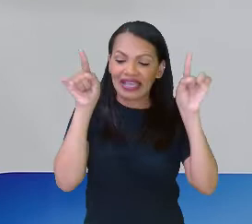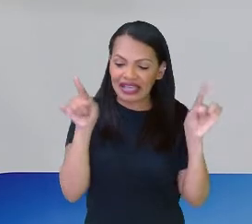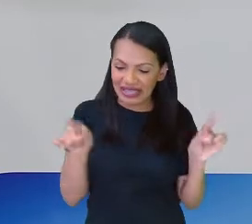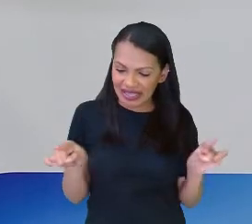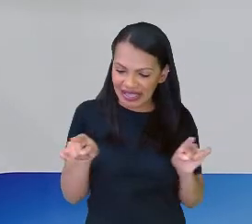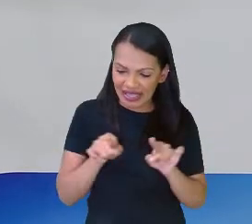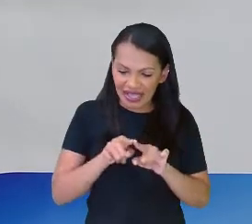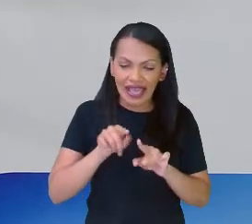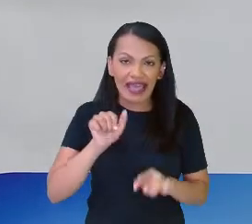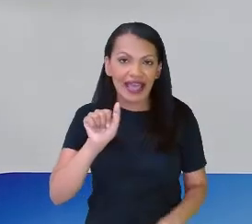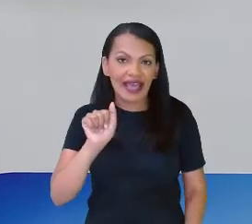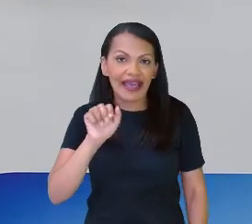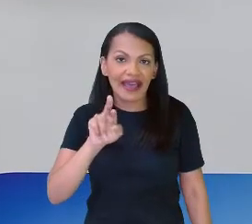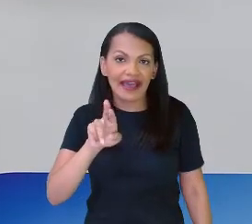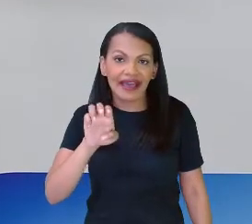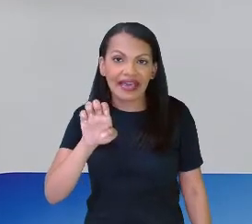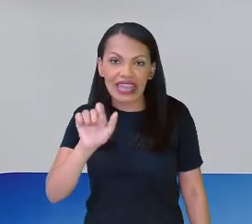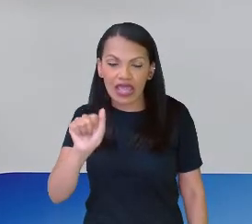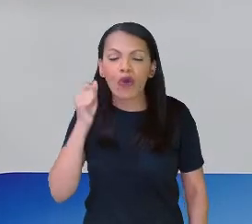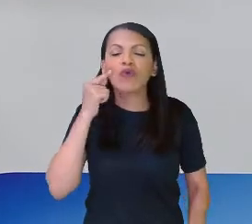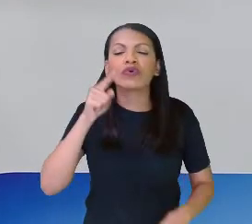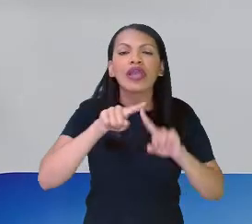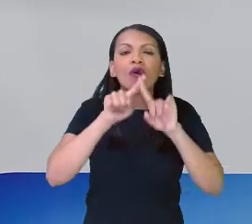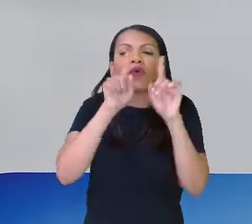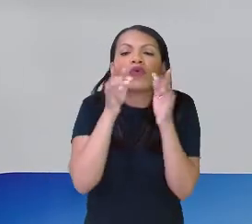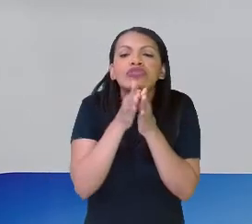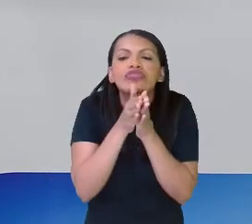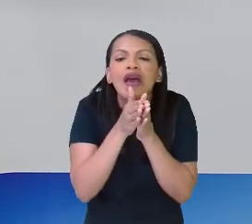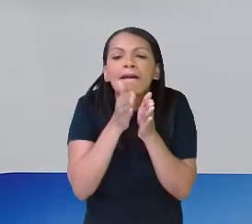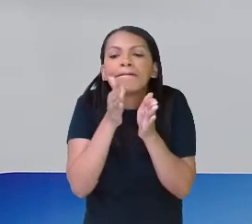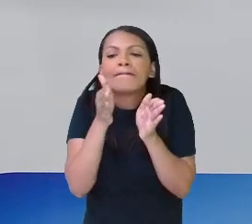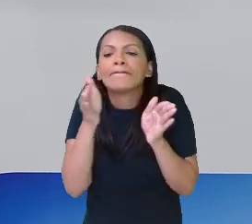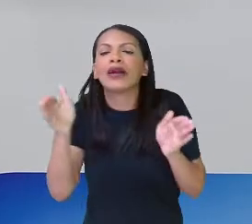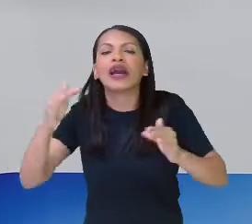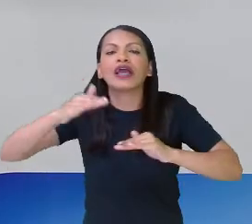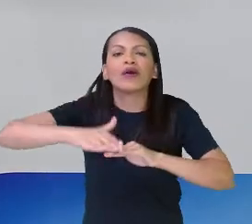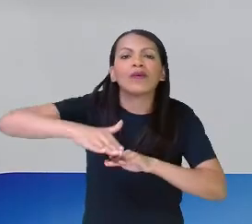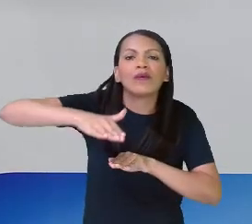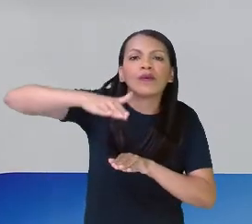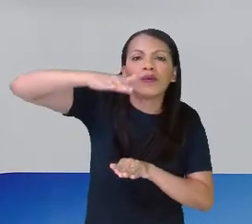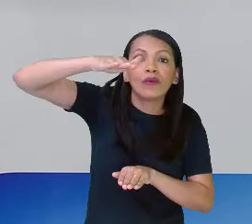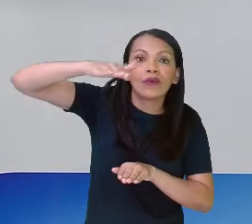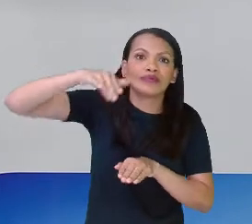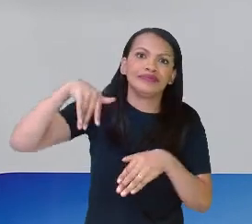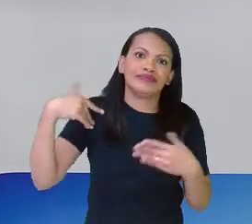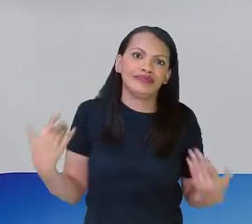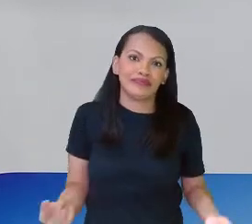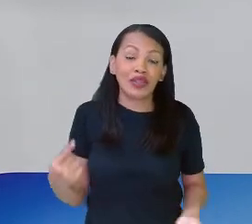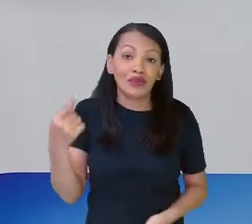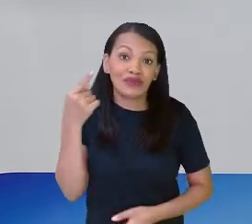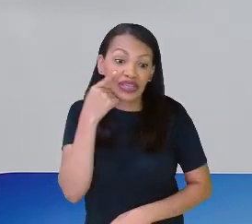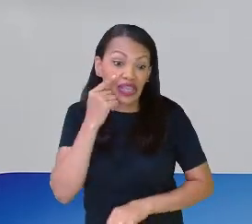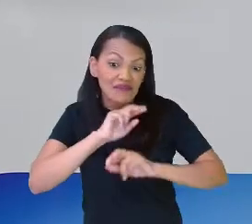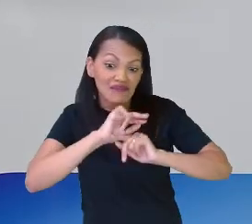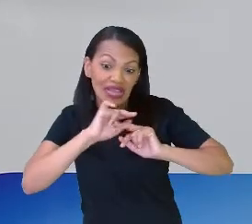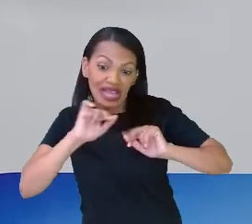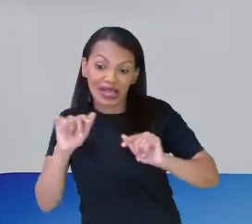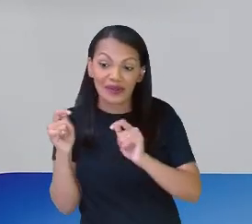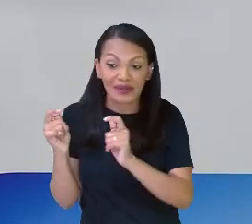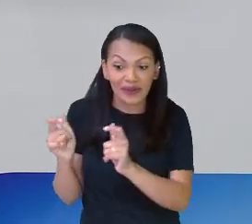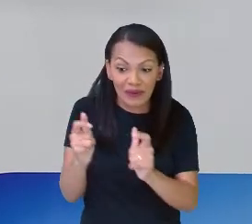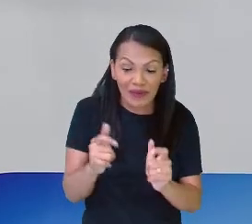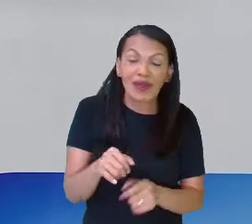né, o tamanho daquele lugar para a gente colocar essa cerâmica. E a área, gente vê área em vários lugares,